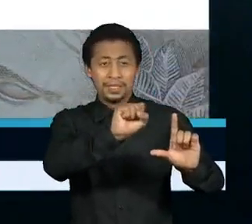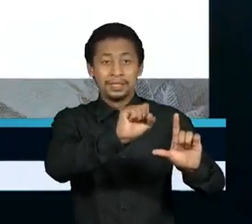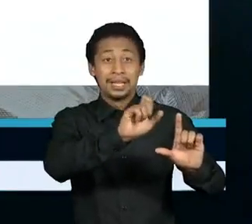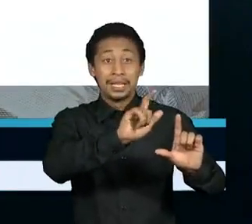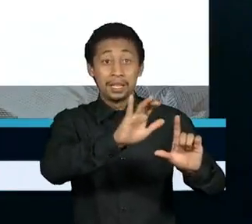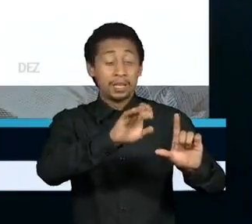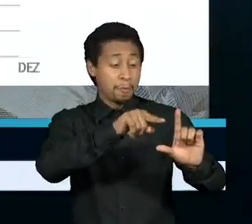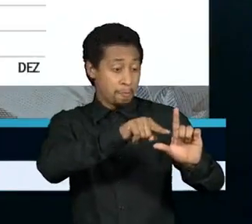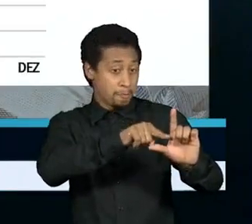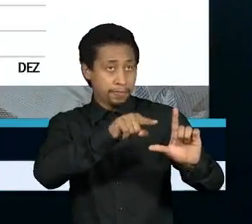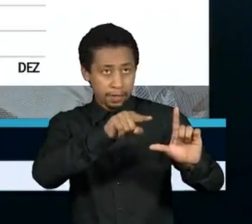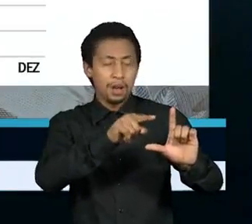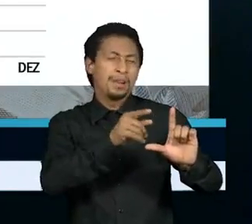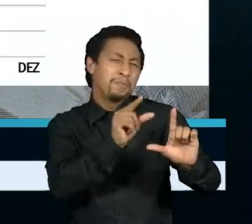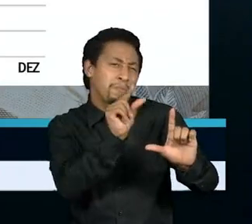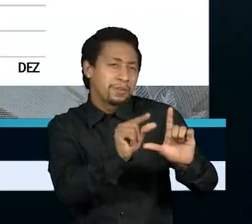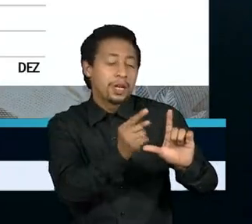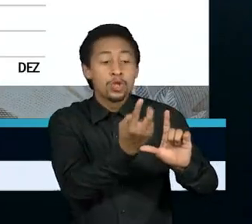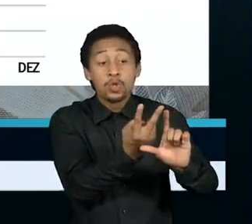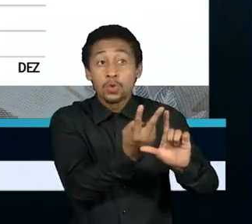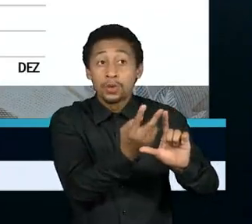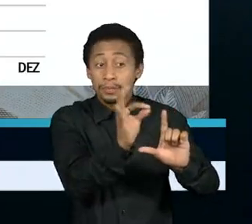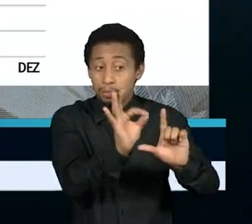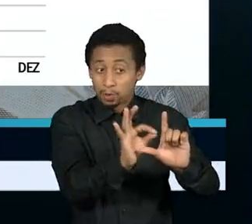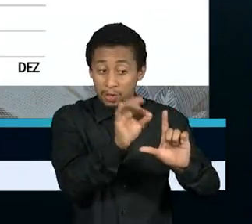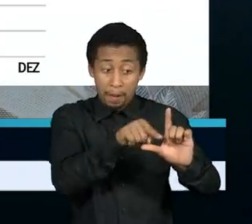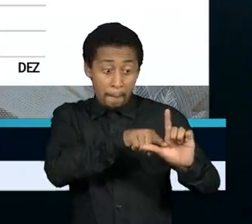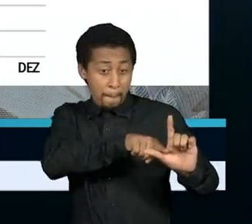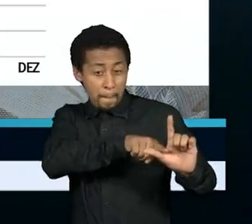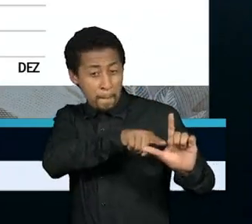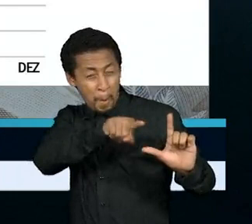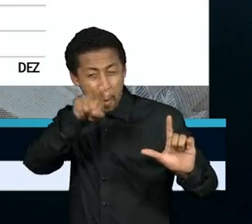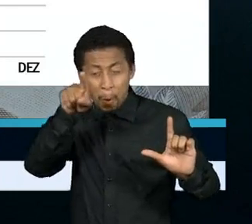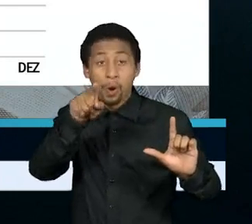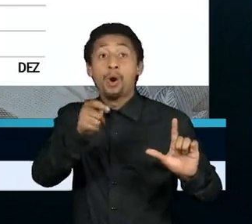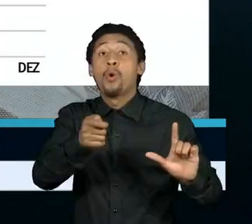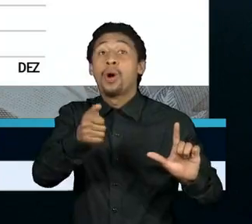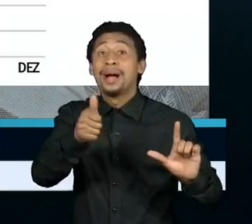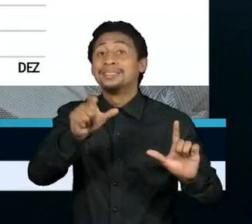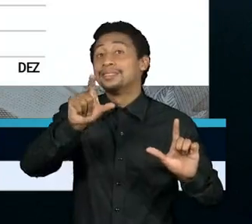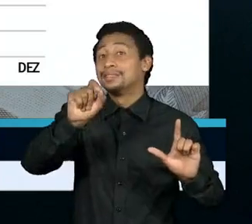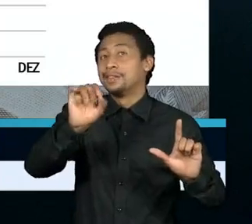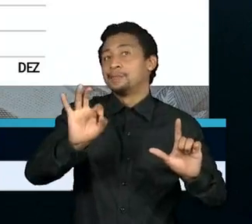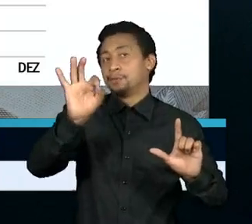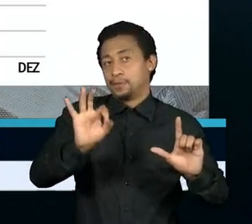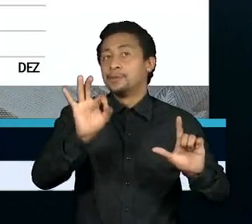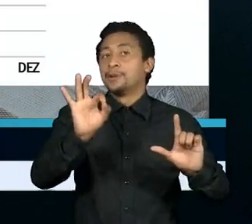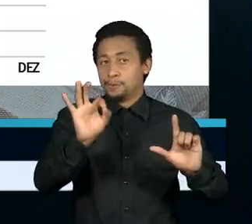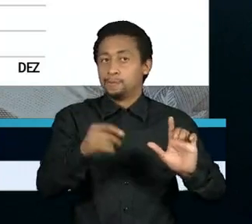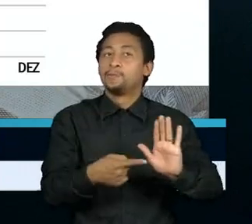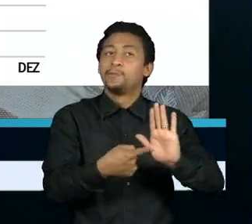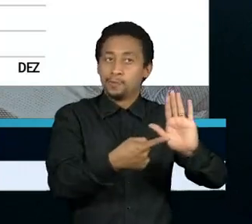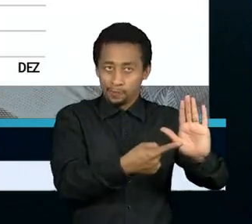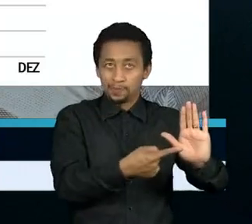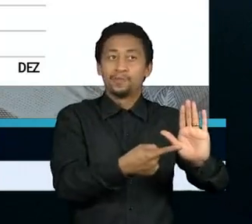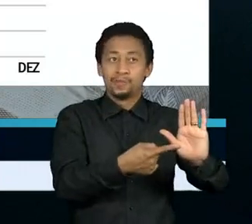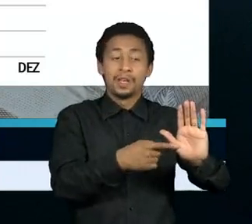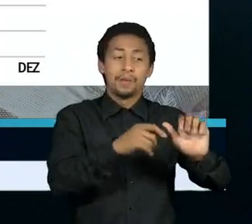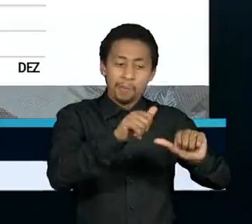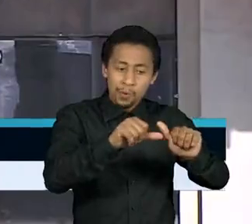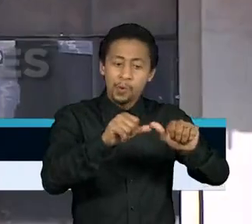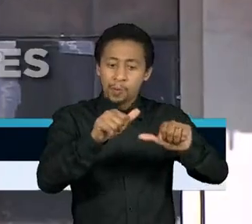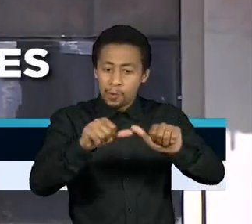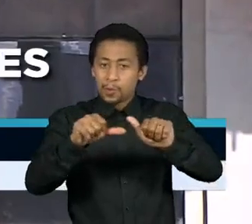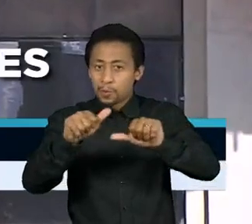que saiu da mínima histórica de 2% ao ano para quase 10%. Foram sete correções